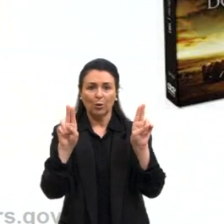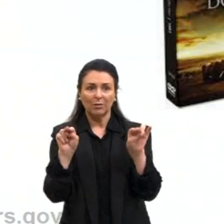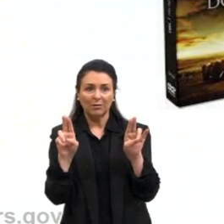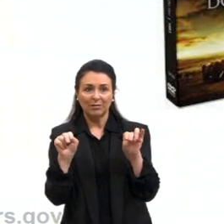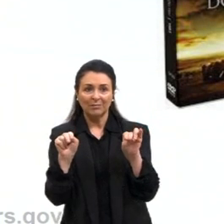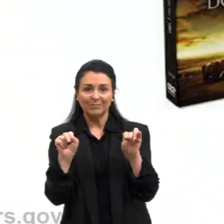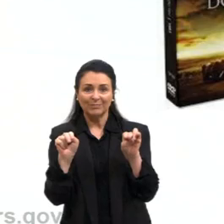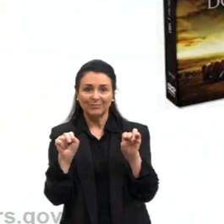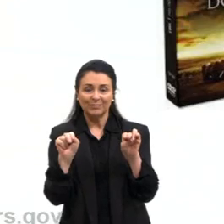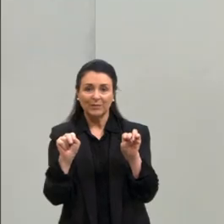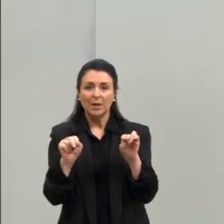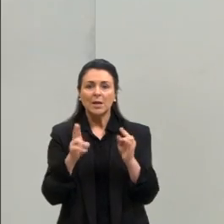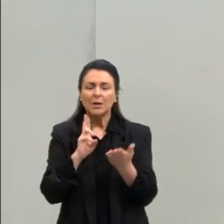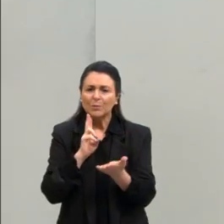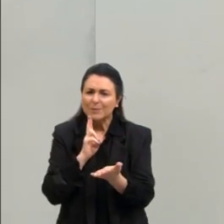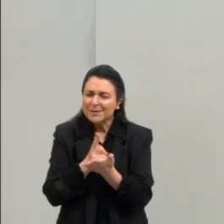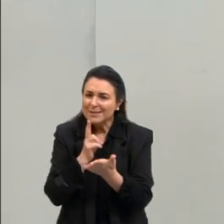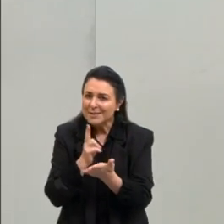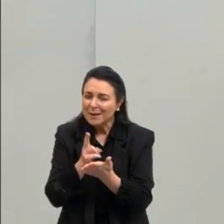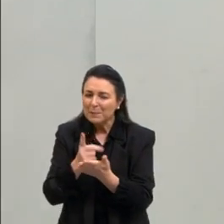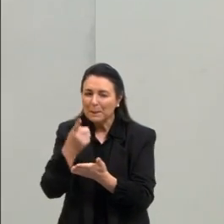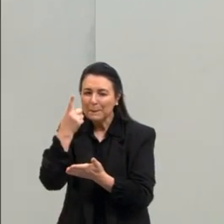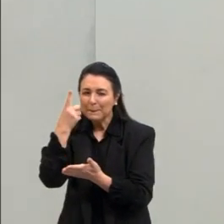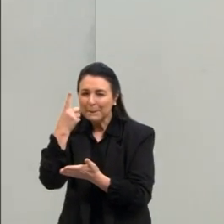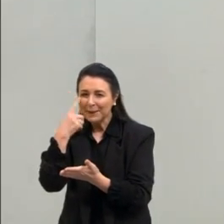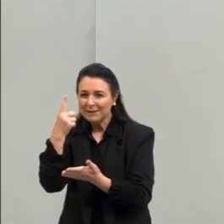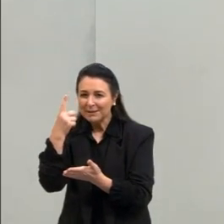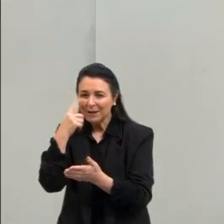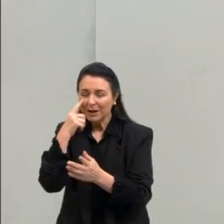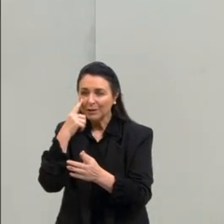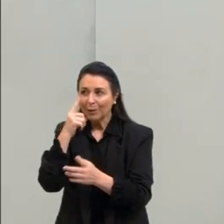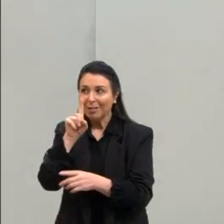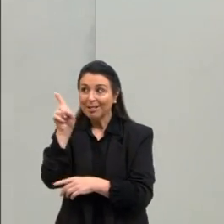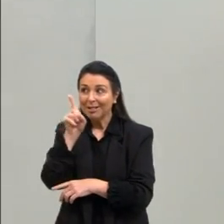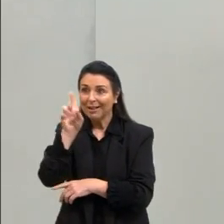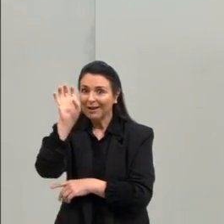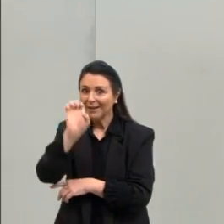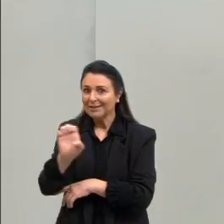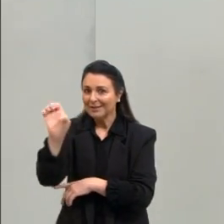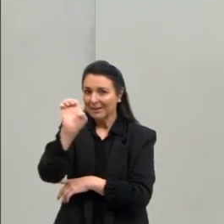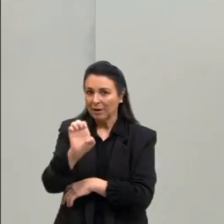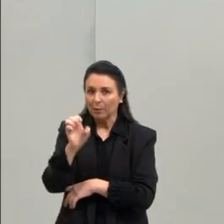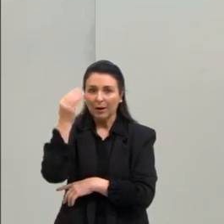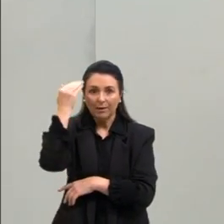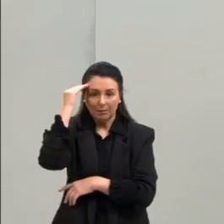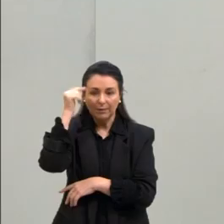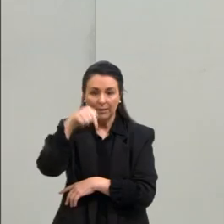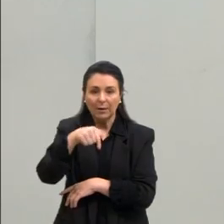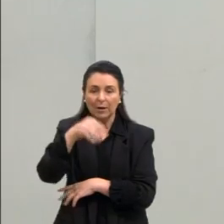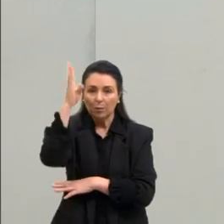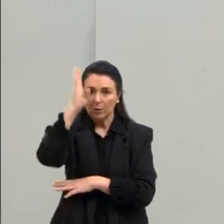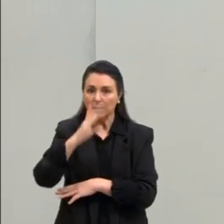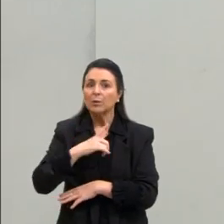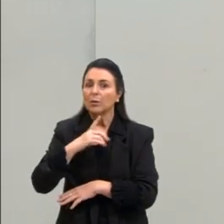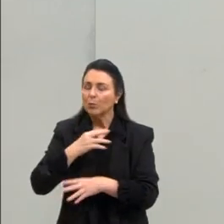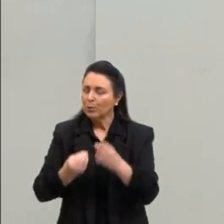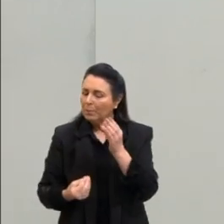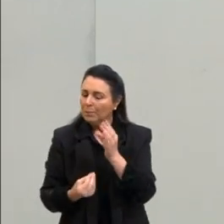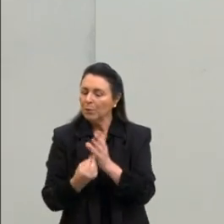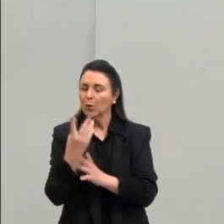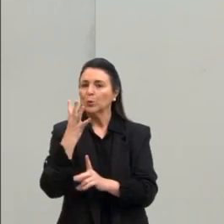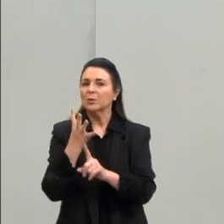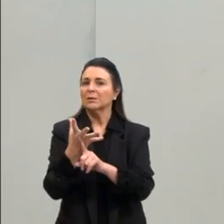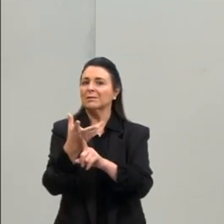com uma pincelada europeia, e é importante a gente entender que o Brasil também tem uma baita produção artística,